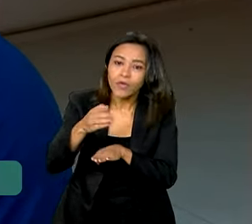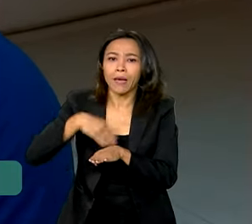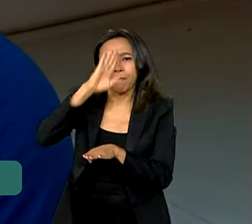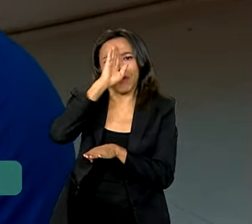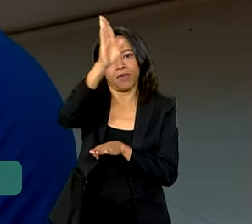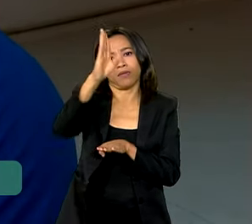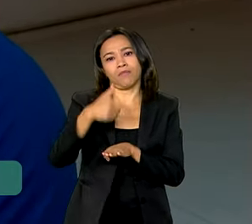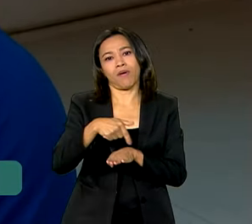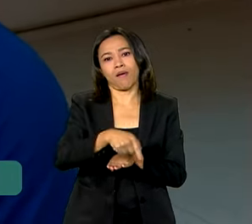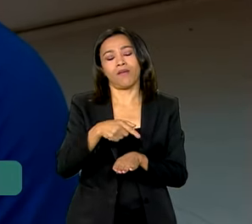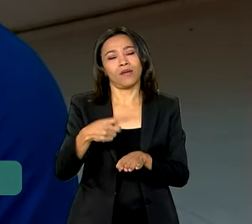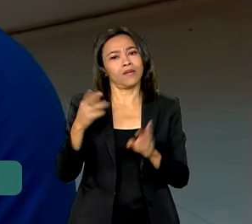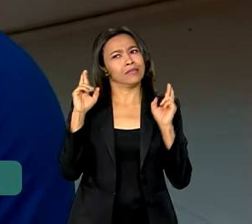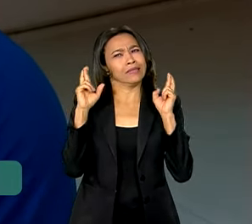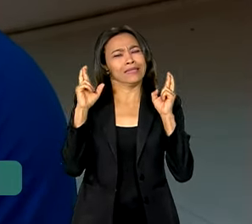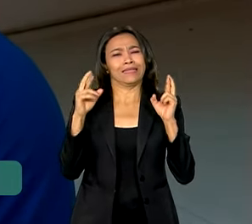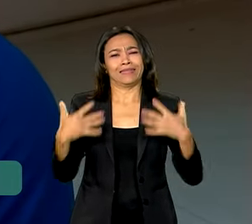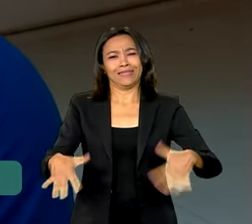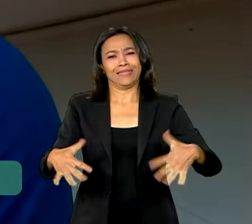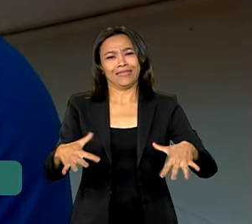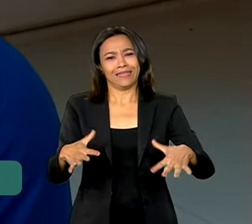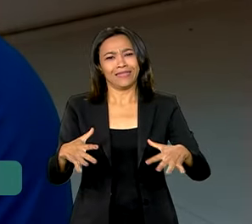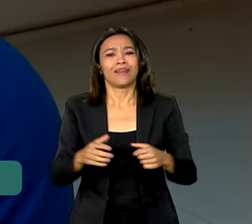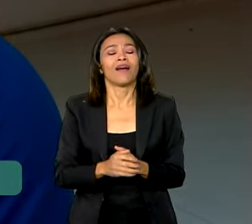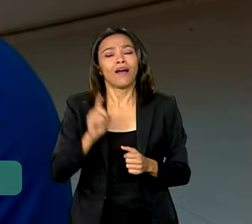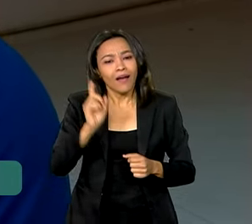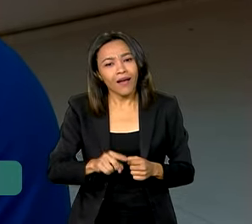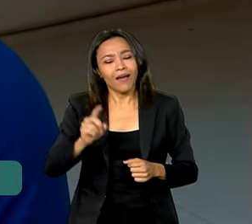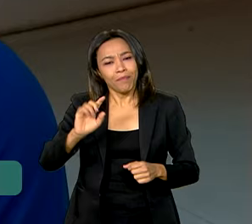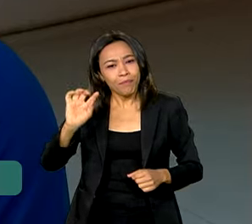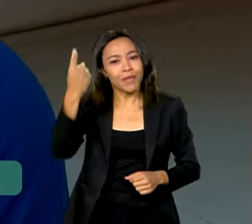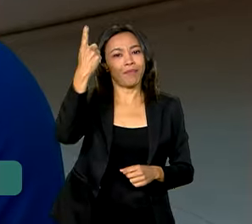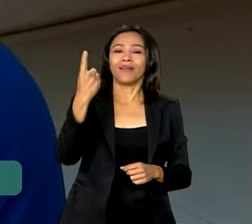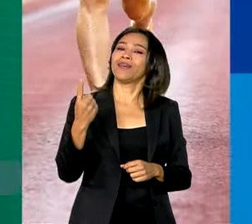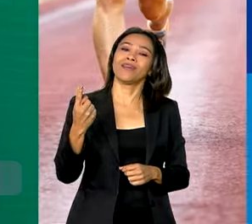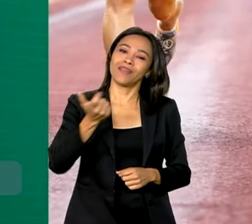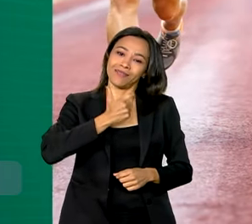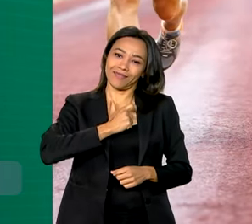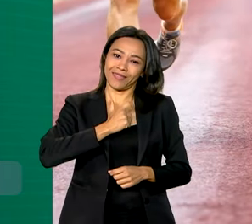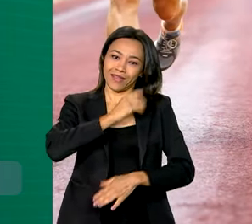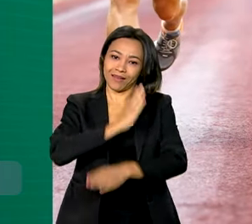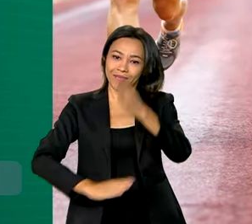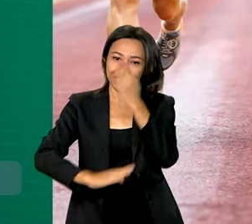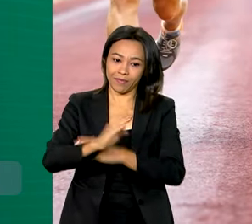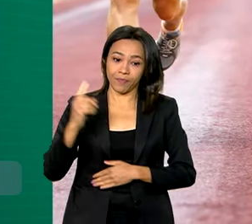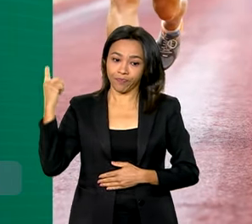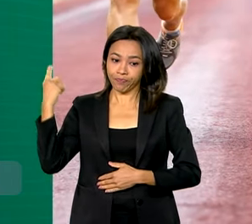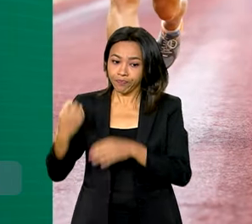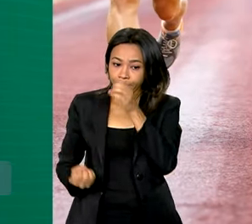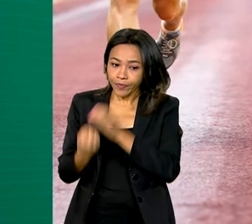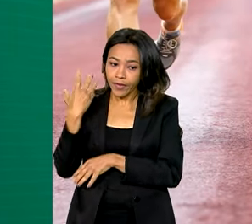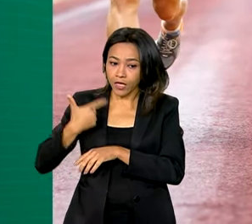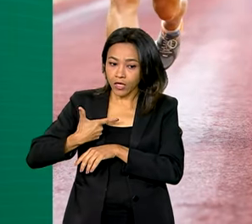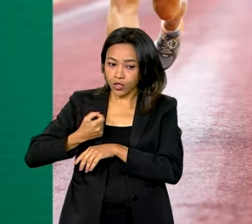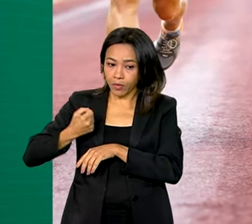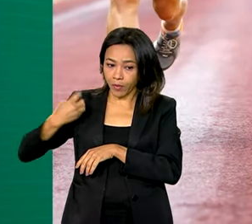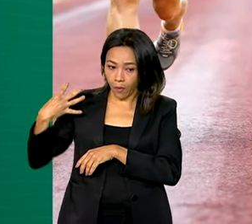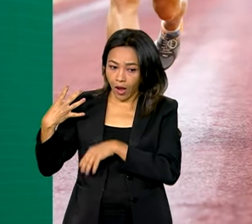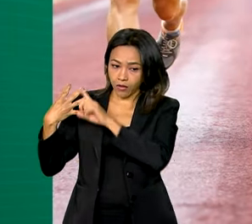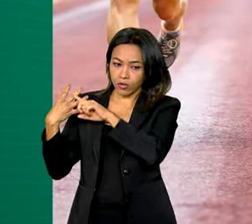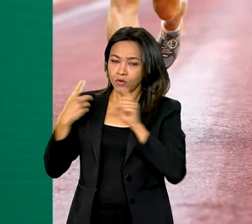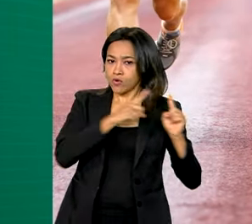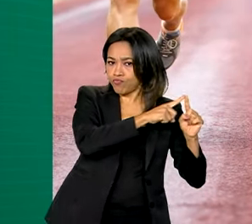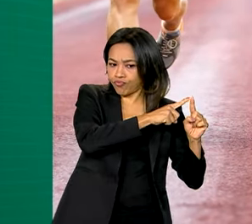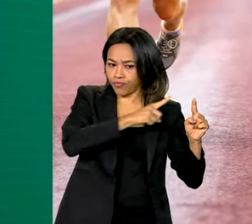prova. E a minha expectativa, o meu maior desejo é conquistar a minha primeira medalha para a Alímpica. Criado em 2004, o Bolsa Atleta já